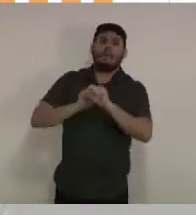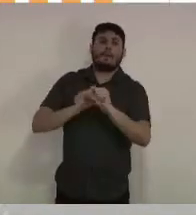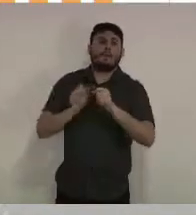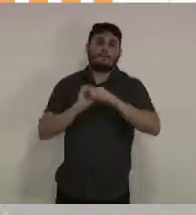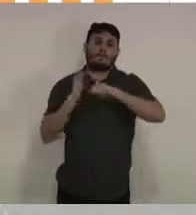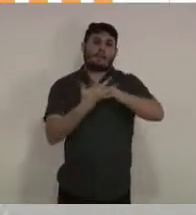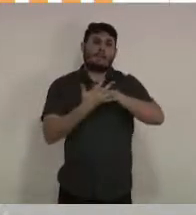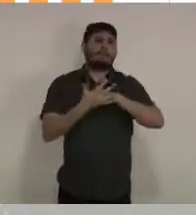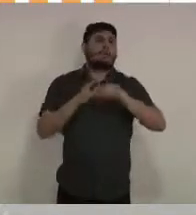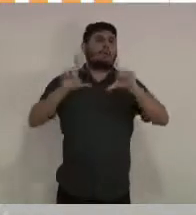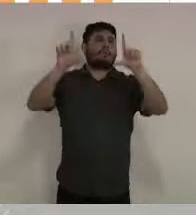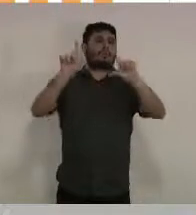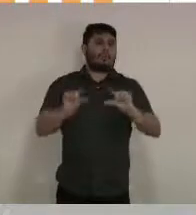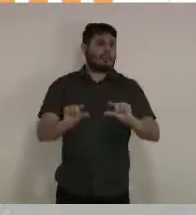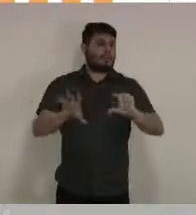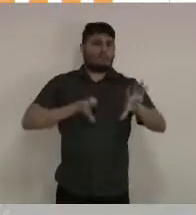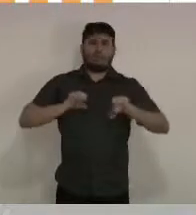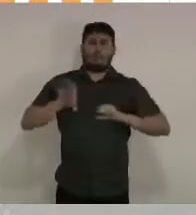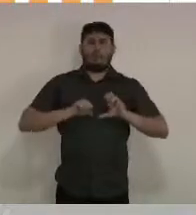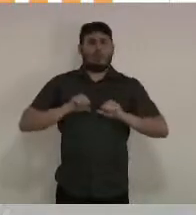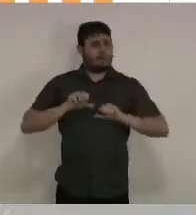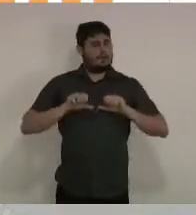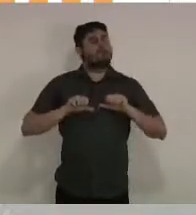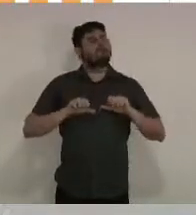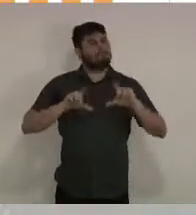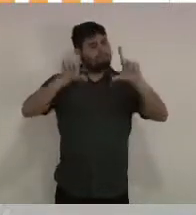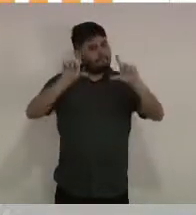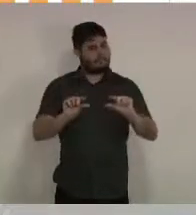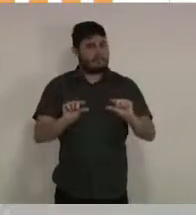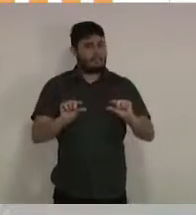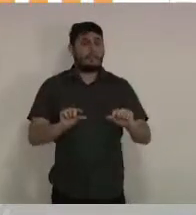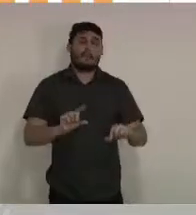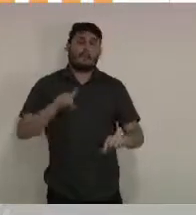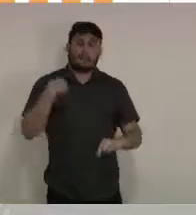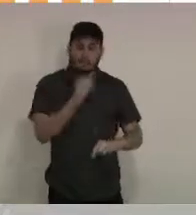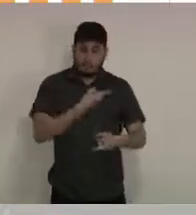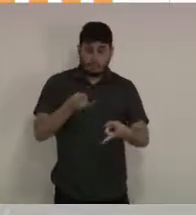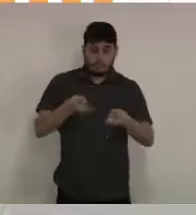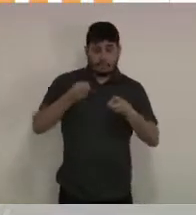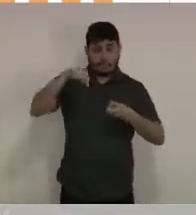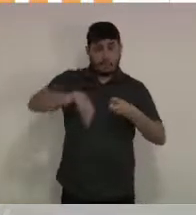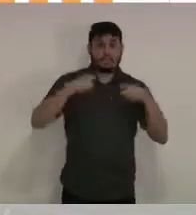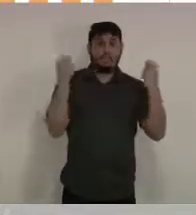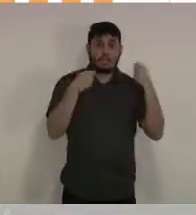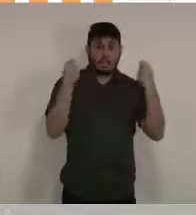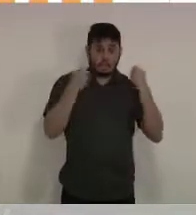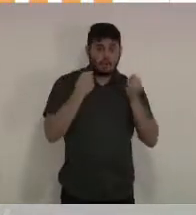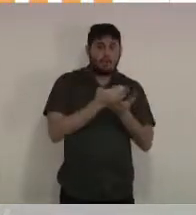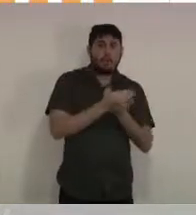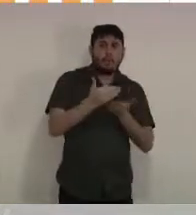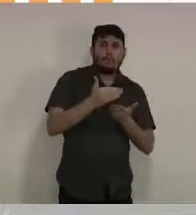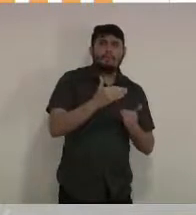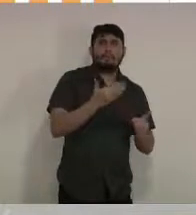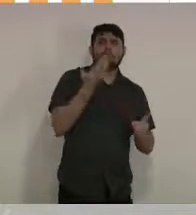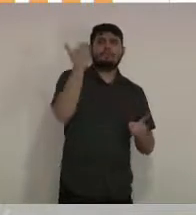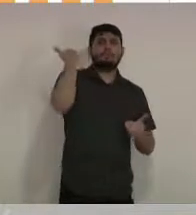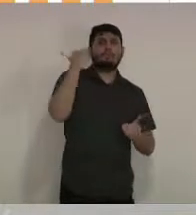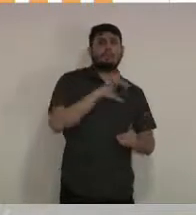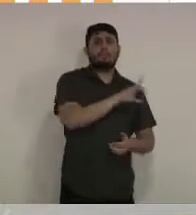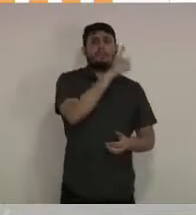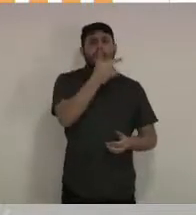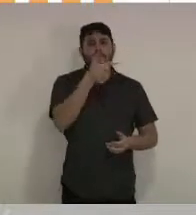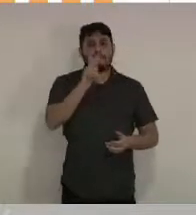a gente nota no histórico do índice de isolamento que Caruaru vem, desde o dia 25 de abril,